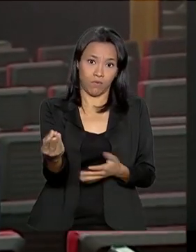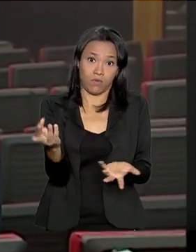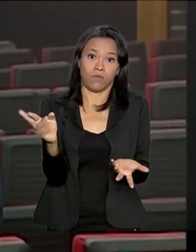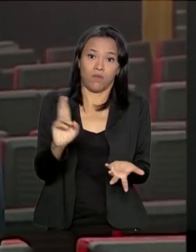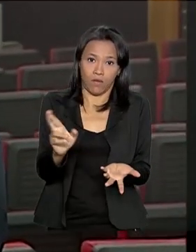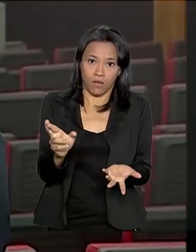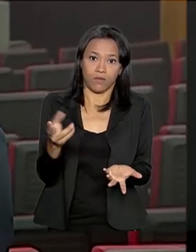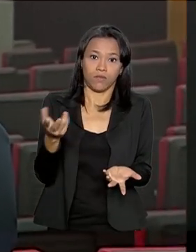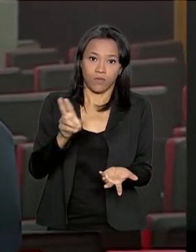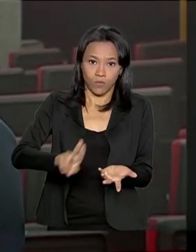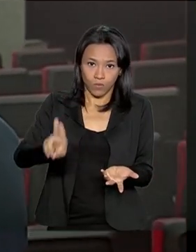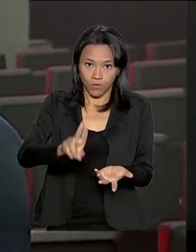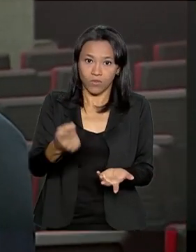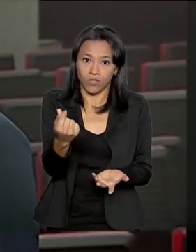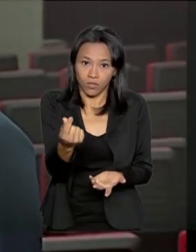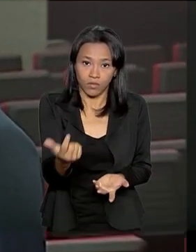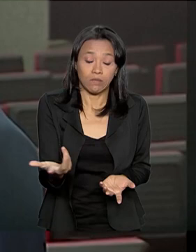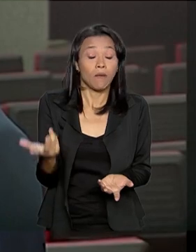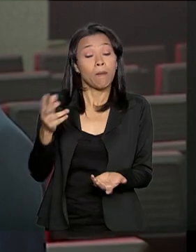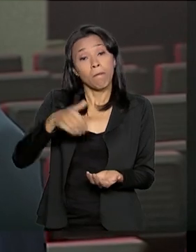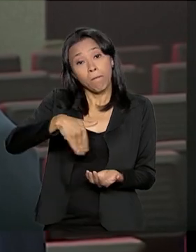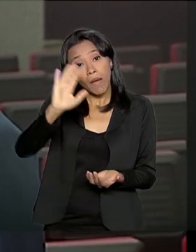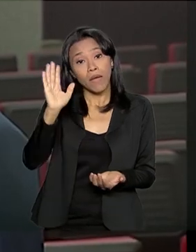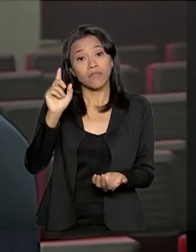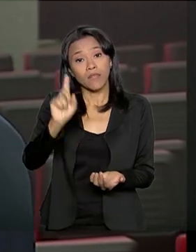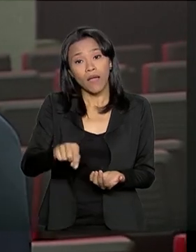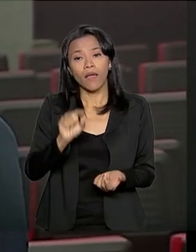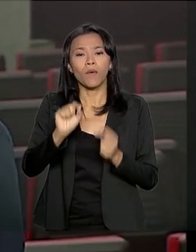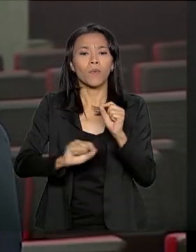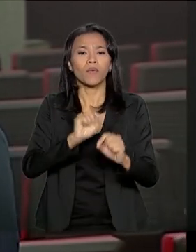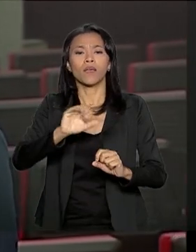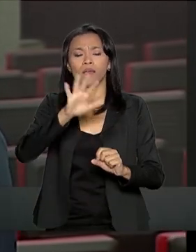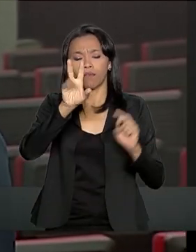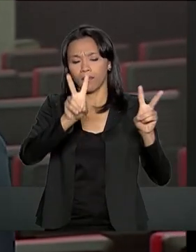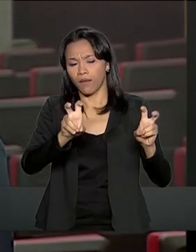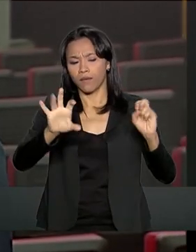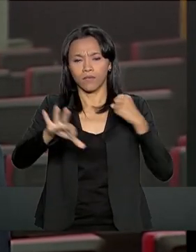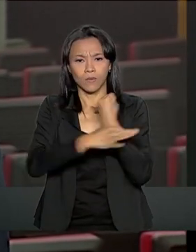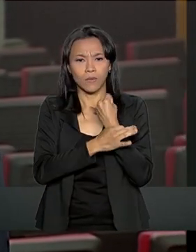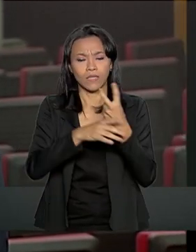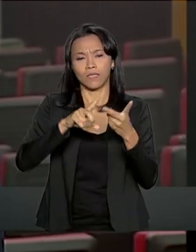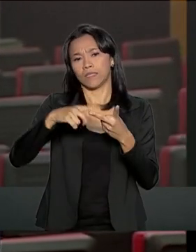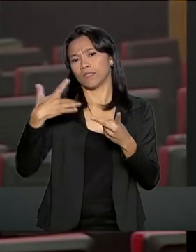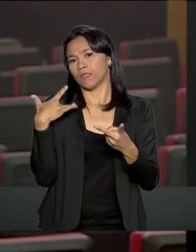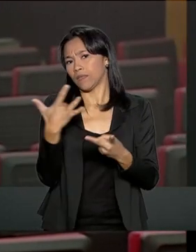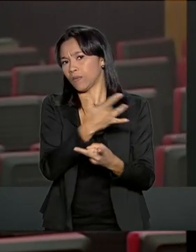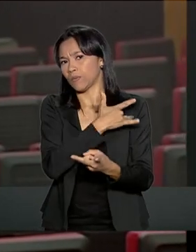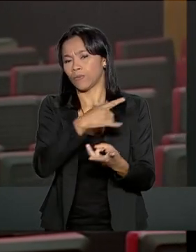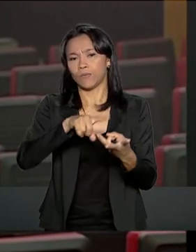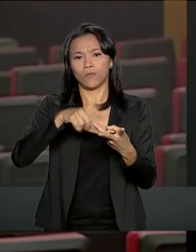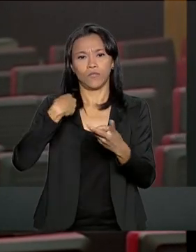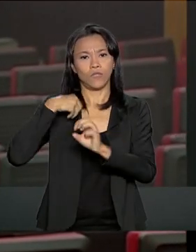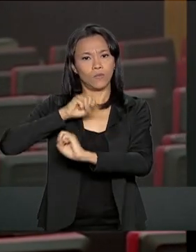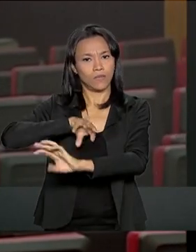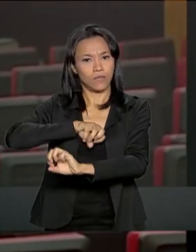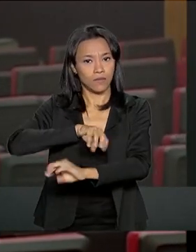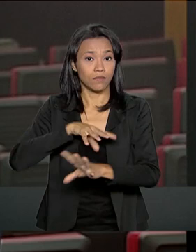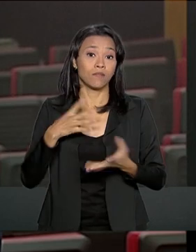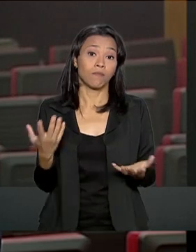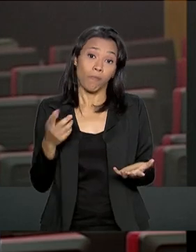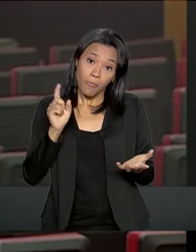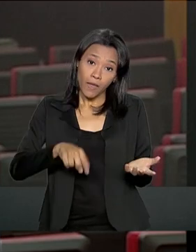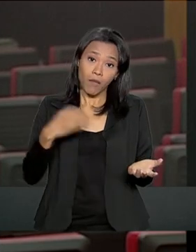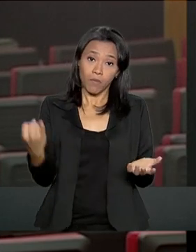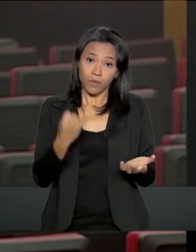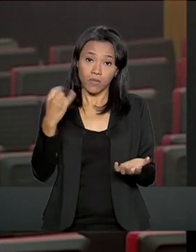Boa parte dessa despesa é realizada em atividades finalísticas, de segurança, de saúde, de educação. E é importante